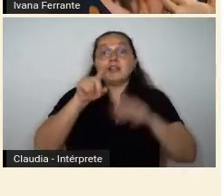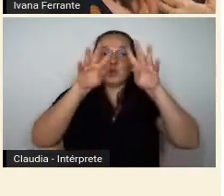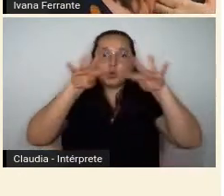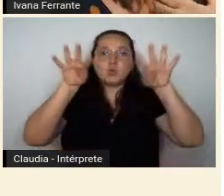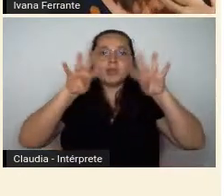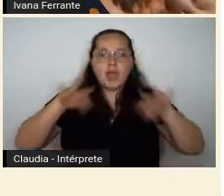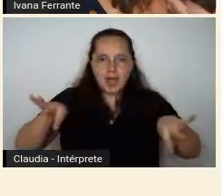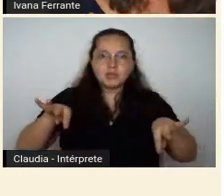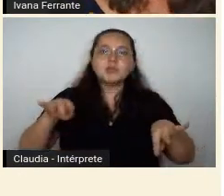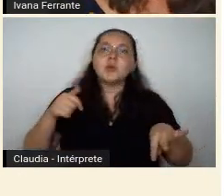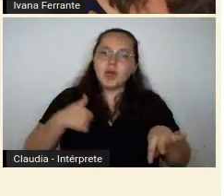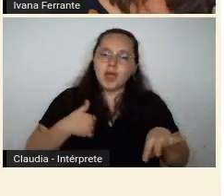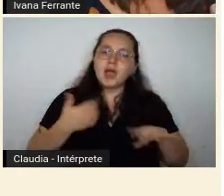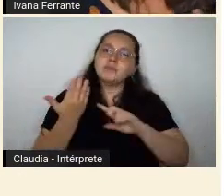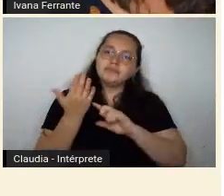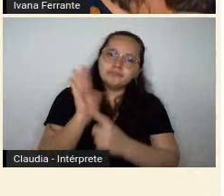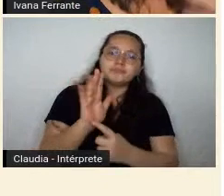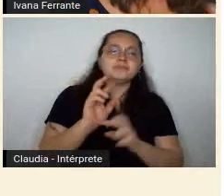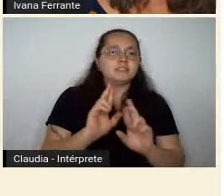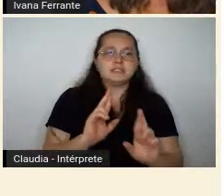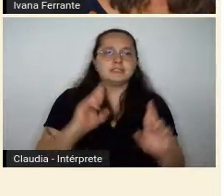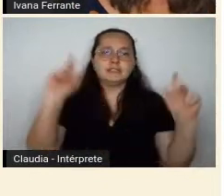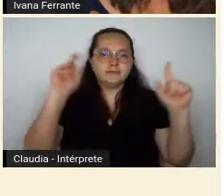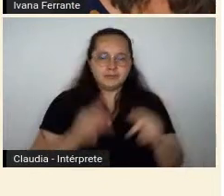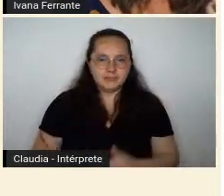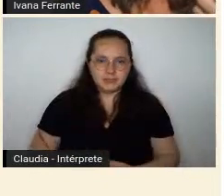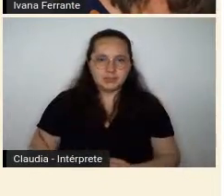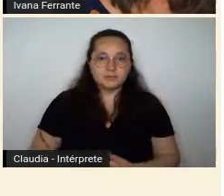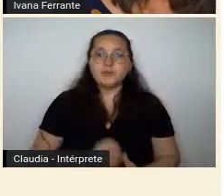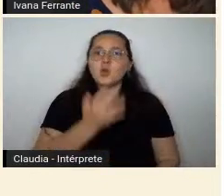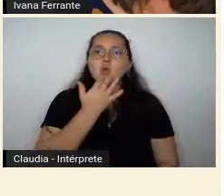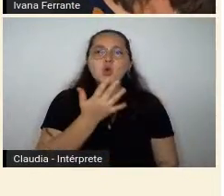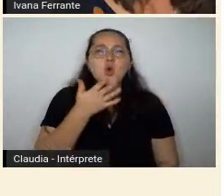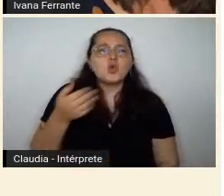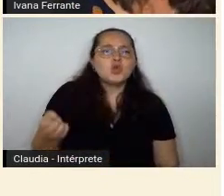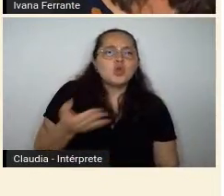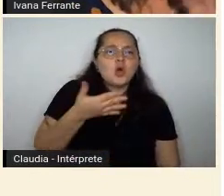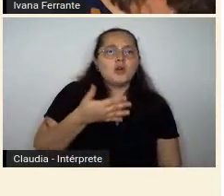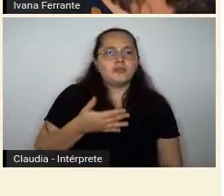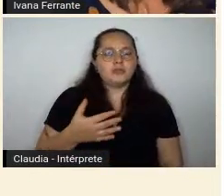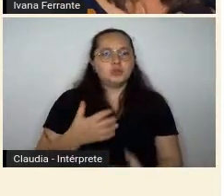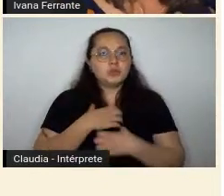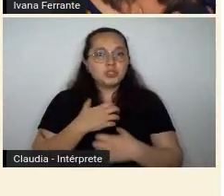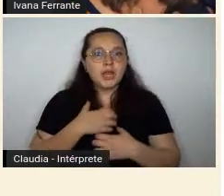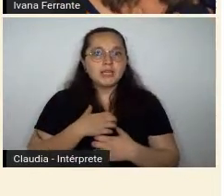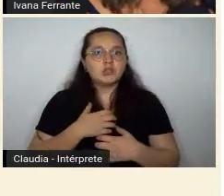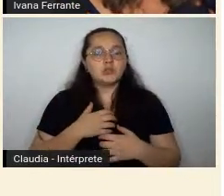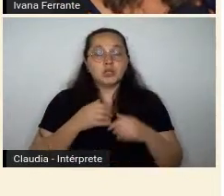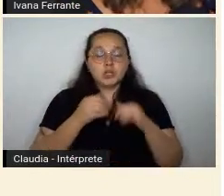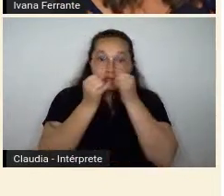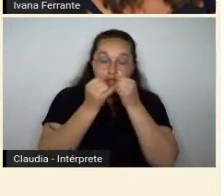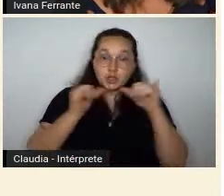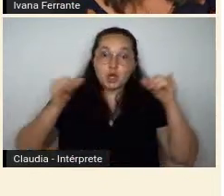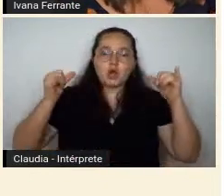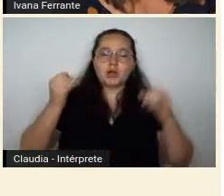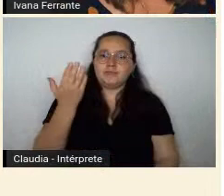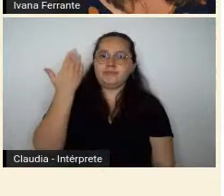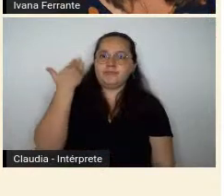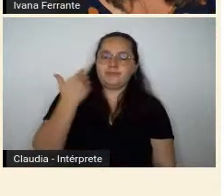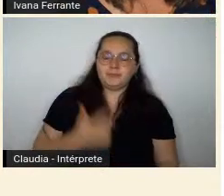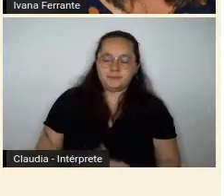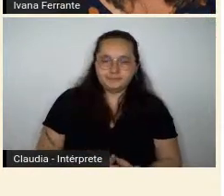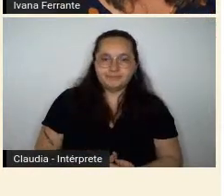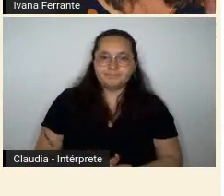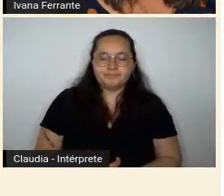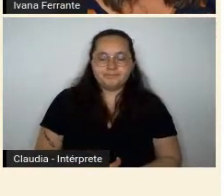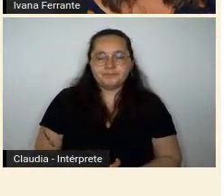Moderna uma cor diferenciada, uma cor nova, o que choca um pouco o espírito da época. Mas,